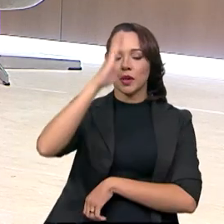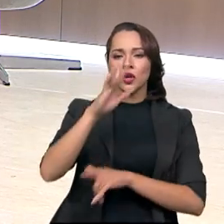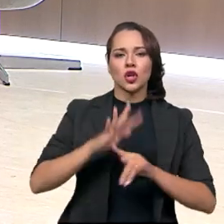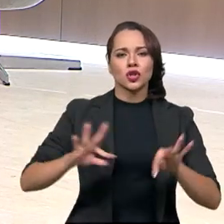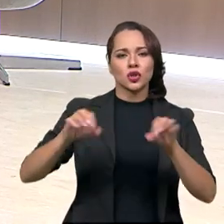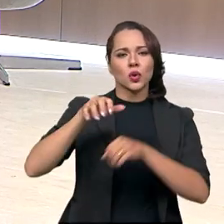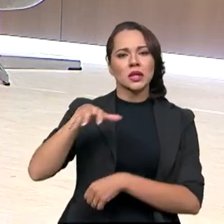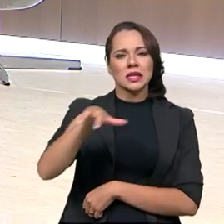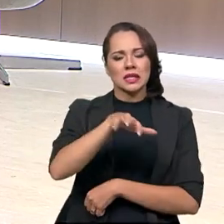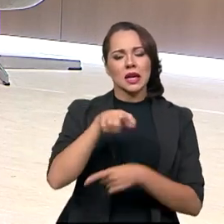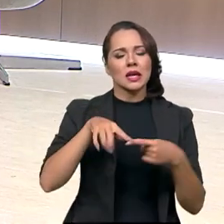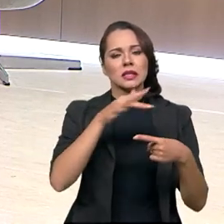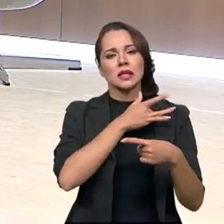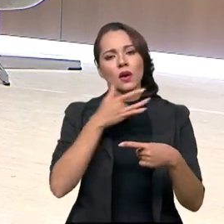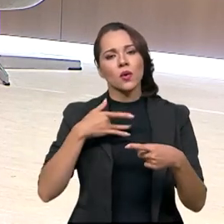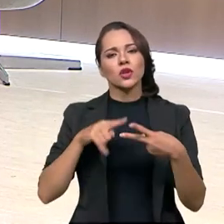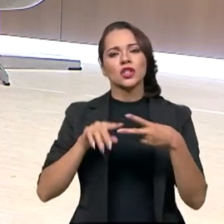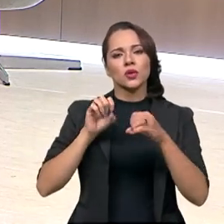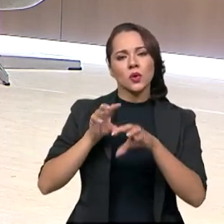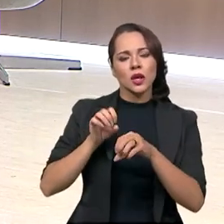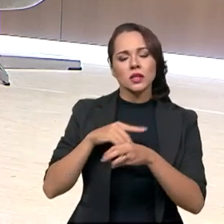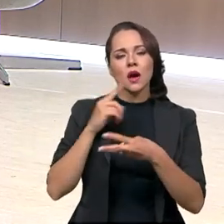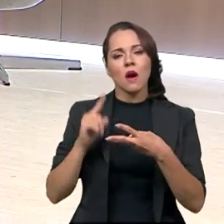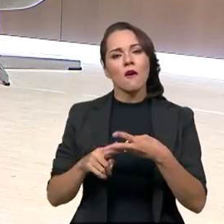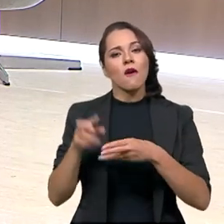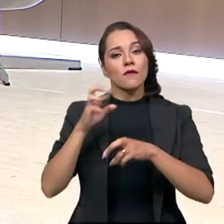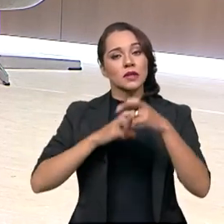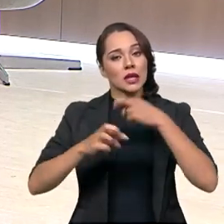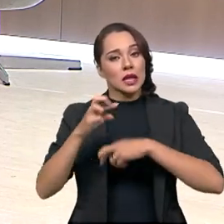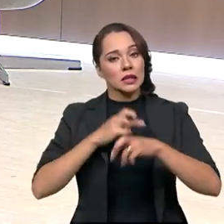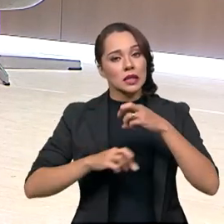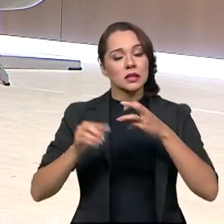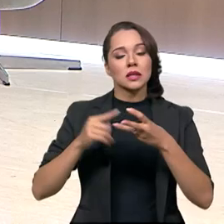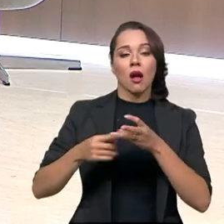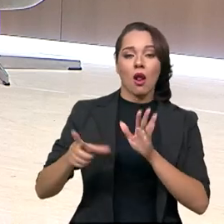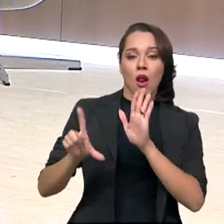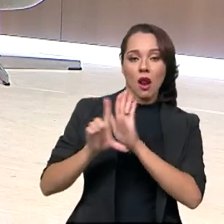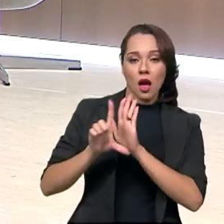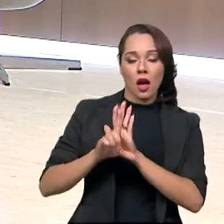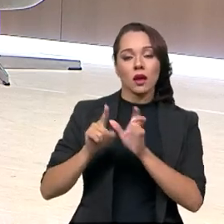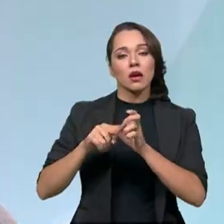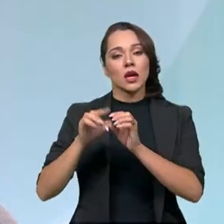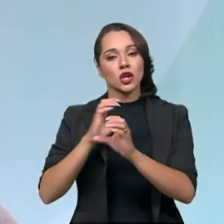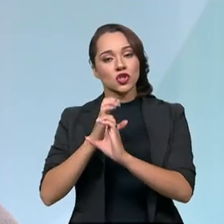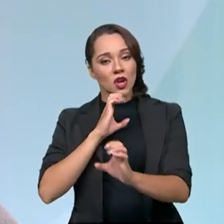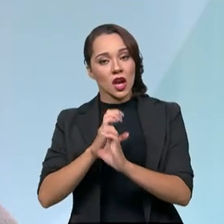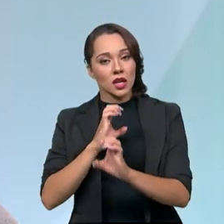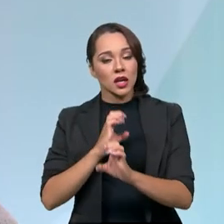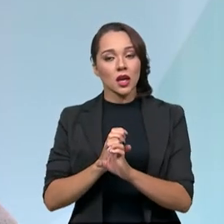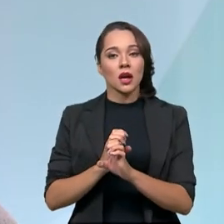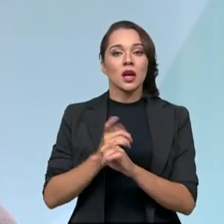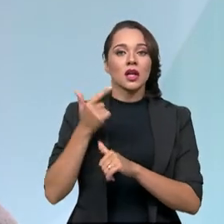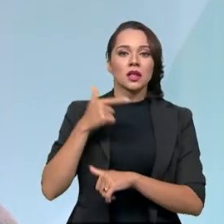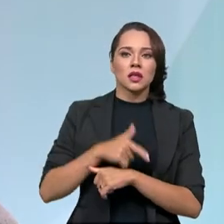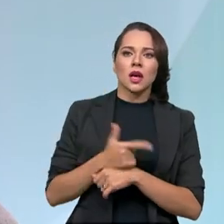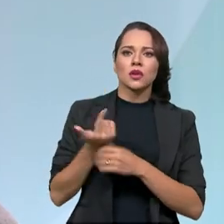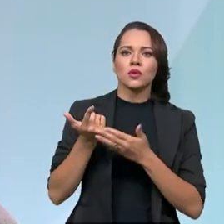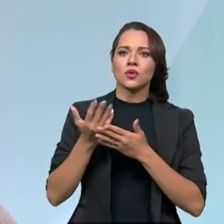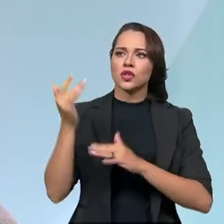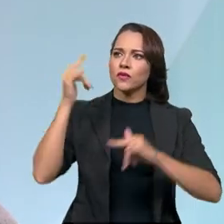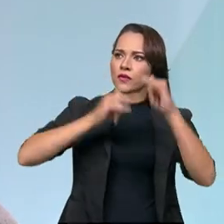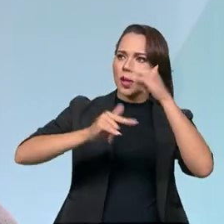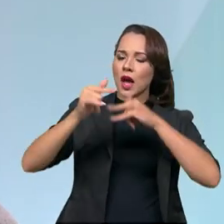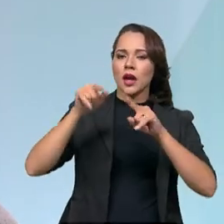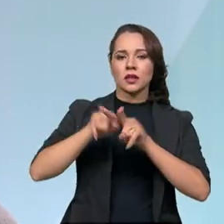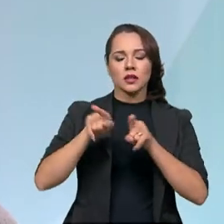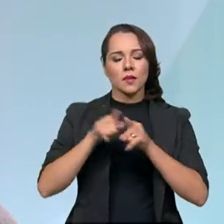todas as áreas, saúde, educação, fiscalização, educação, legislação, engenharia, tanto viária quanto veicular, que são